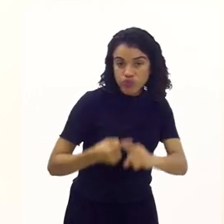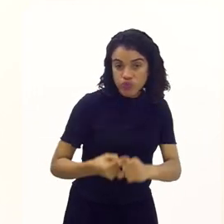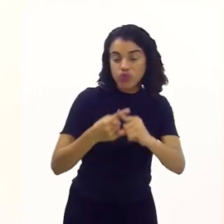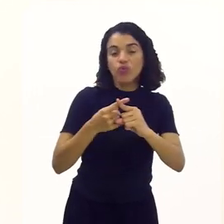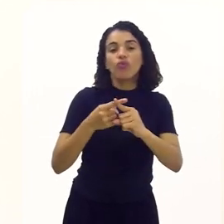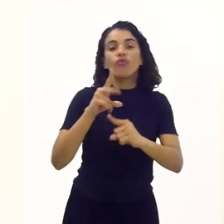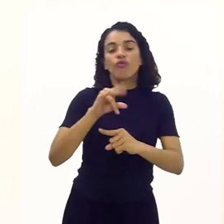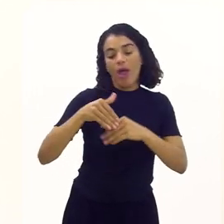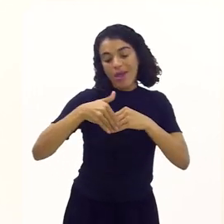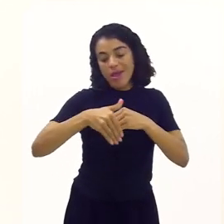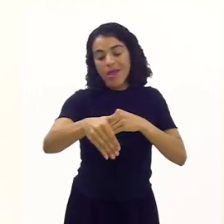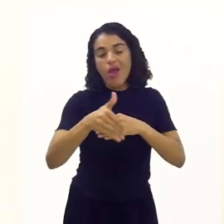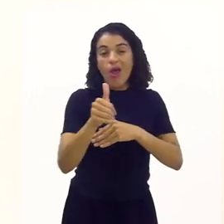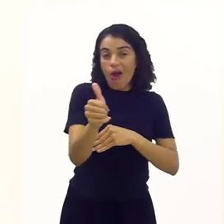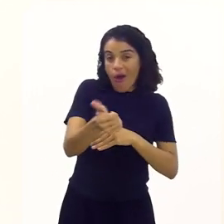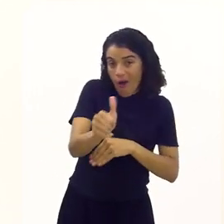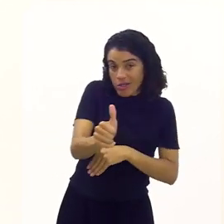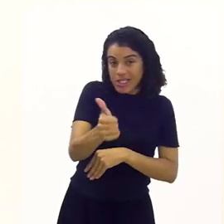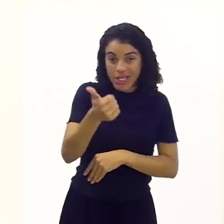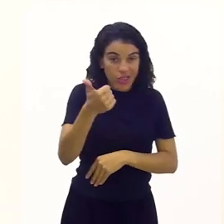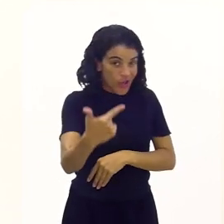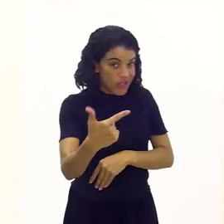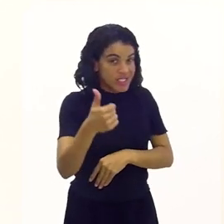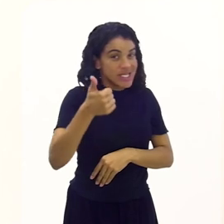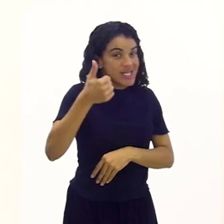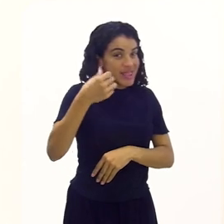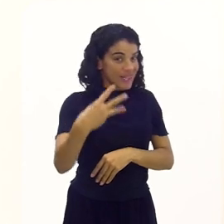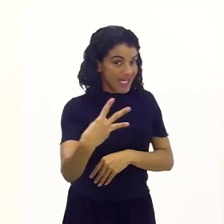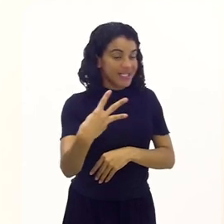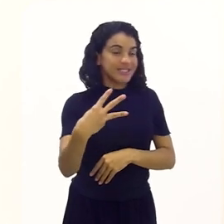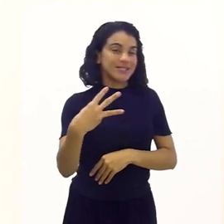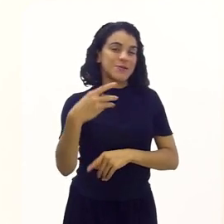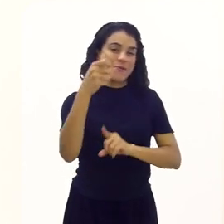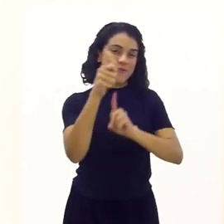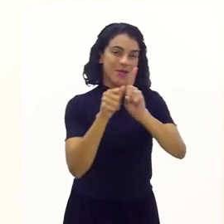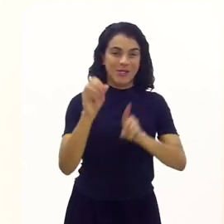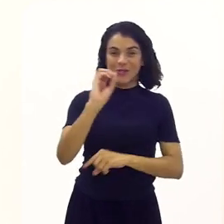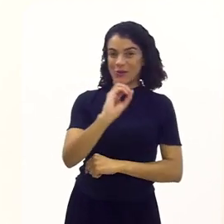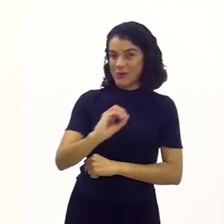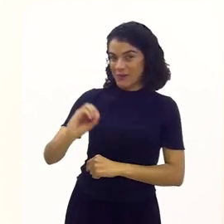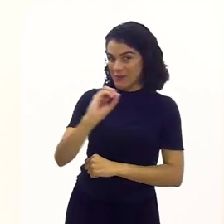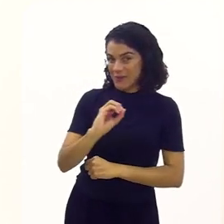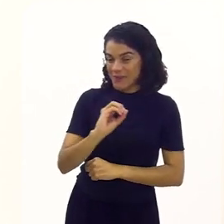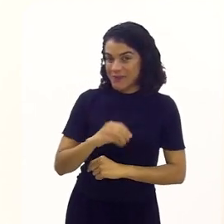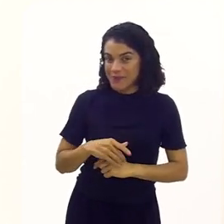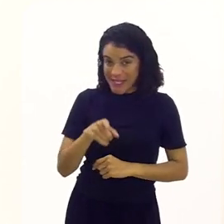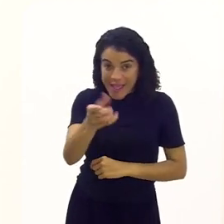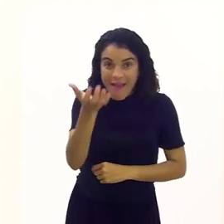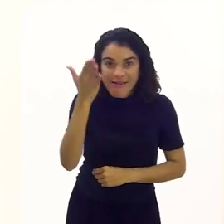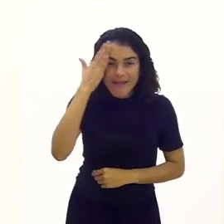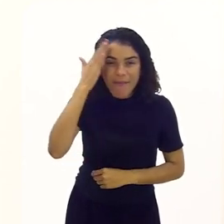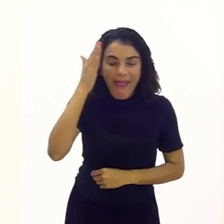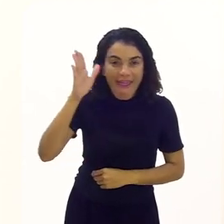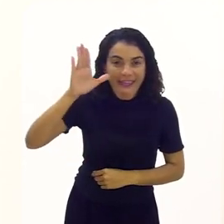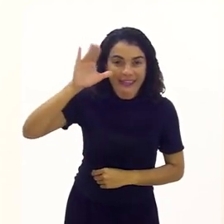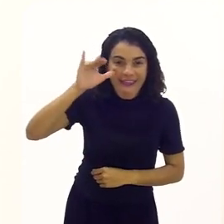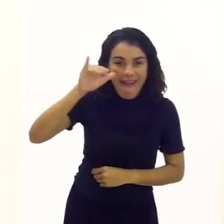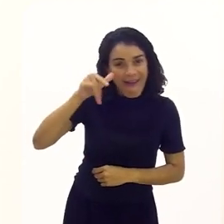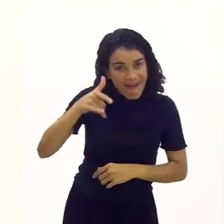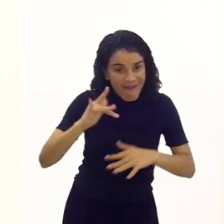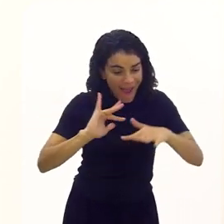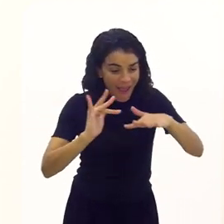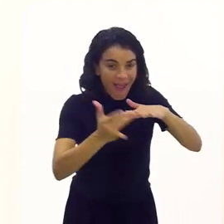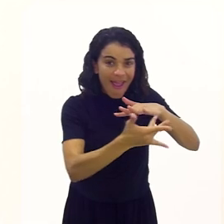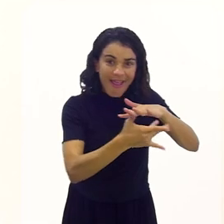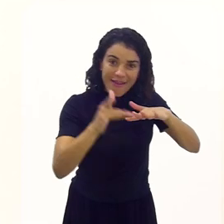que ele vai acontecer nos dias 11, 12 e 13 de outubro. Quer saber? Entra nas